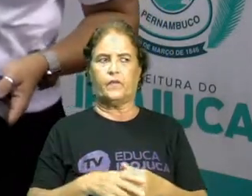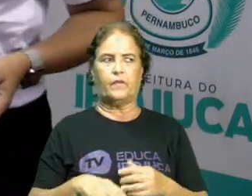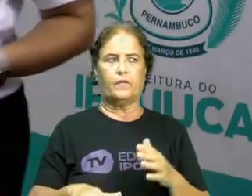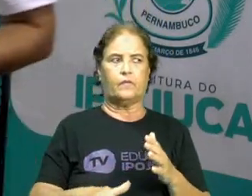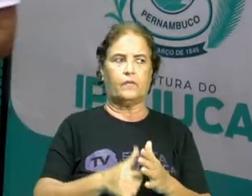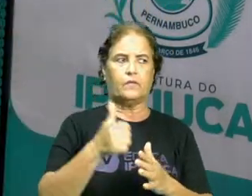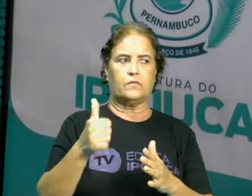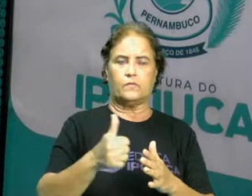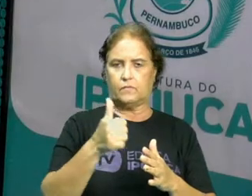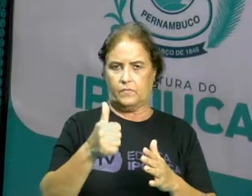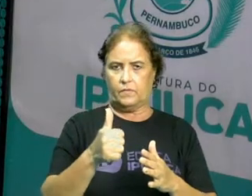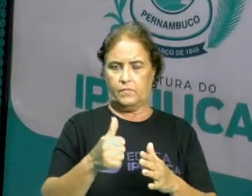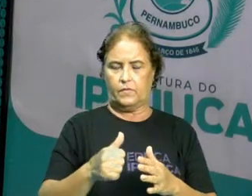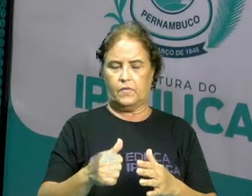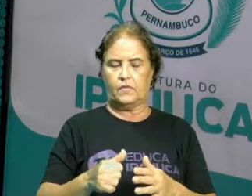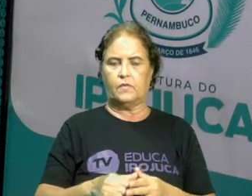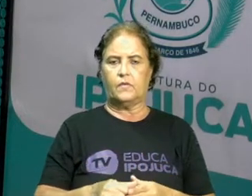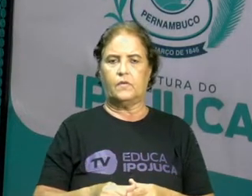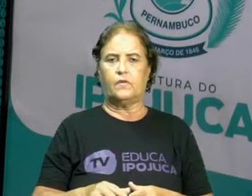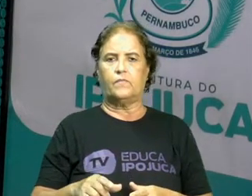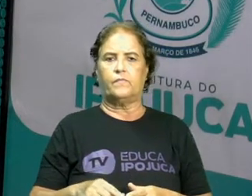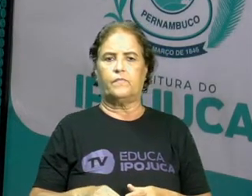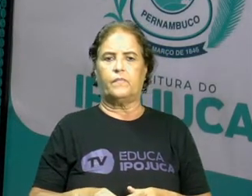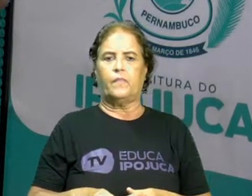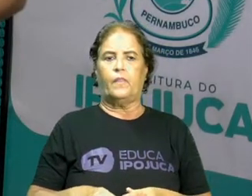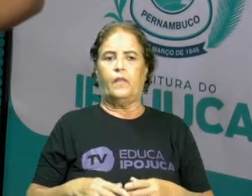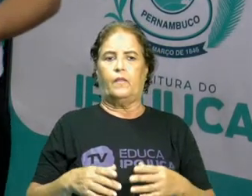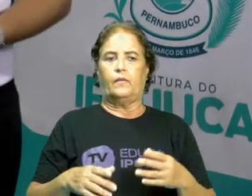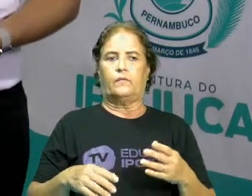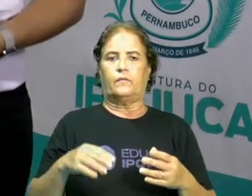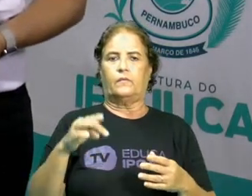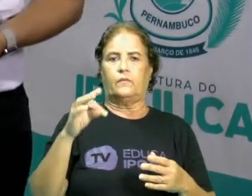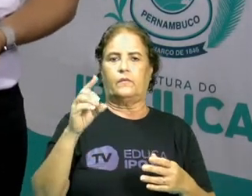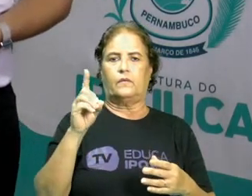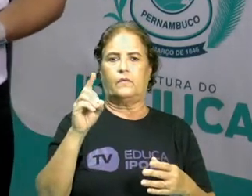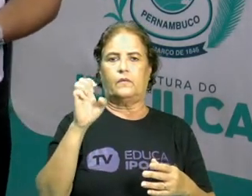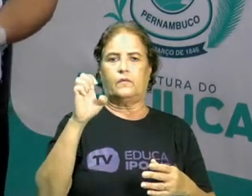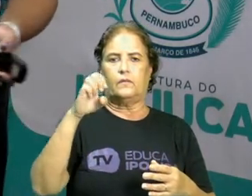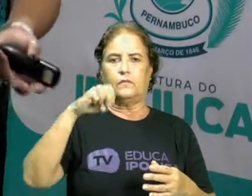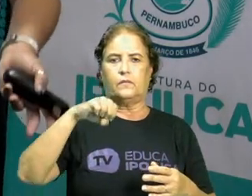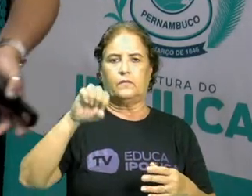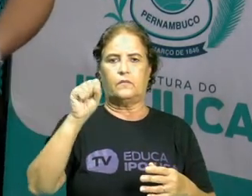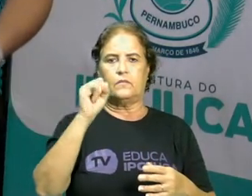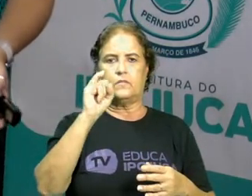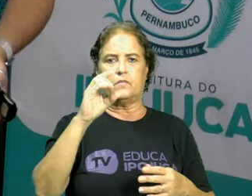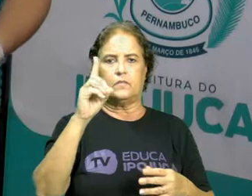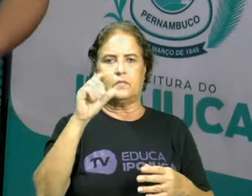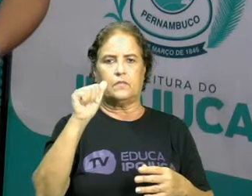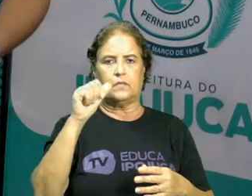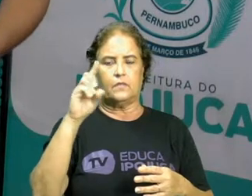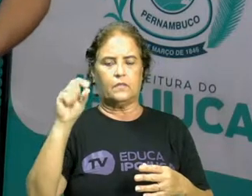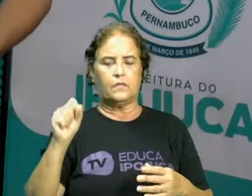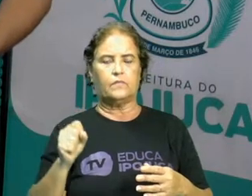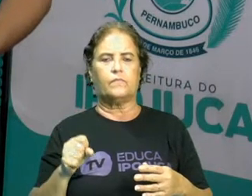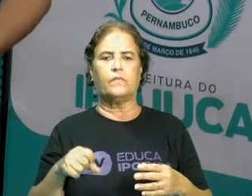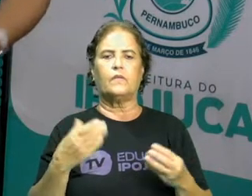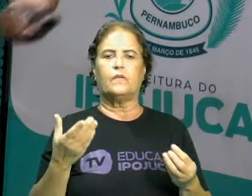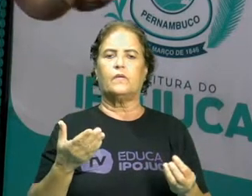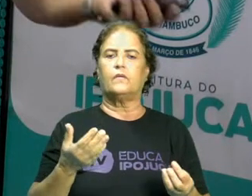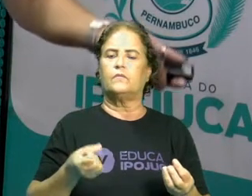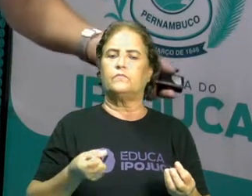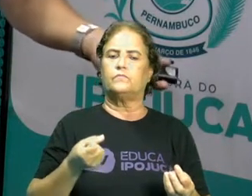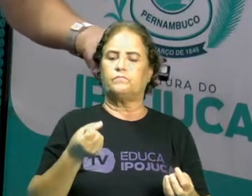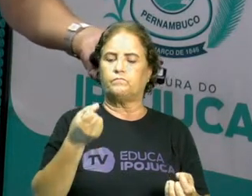primeira que a gente vai trabalhar é a densidade. E o que é isso, professora? Nada mais é do que aquela história de